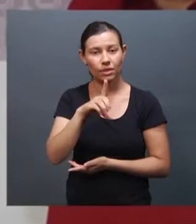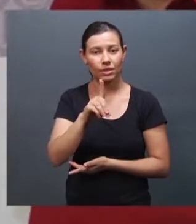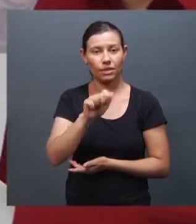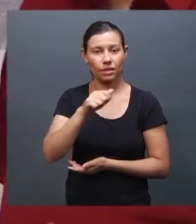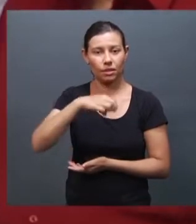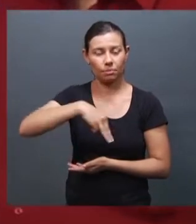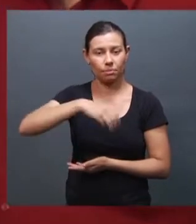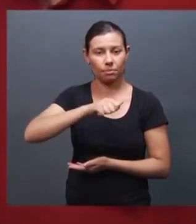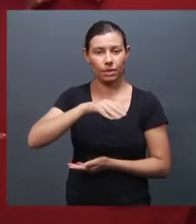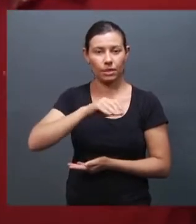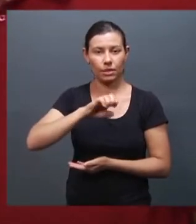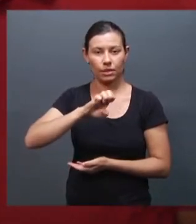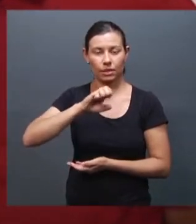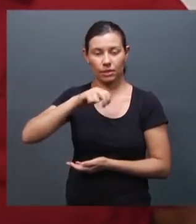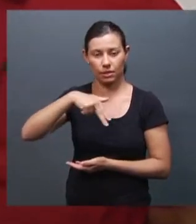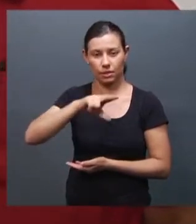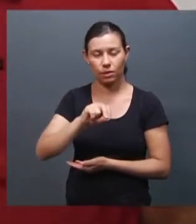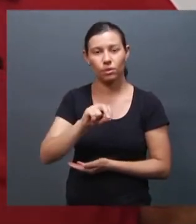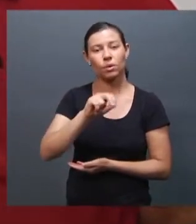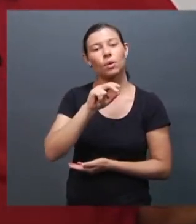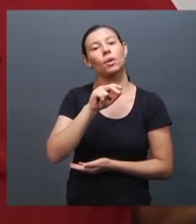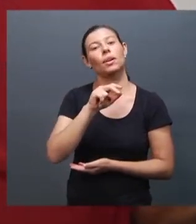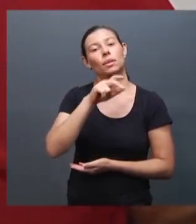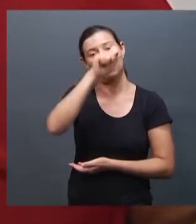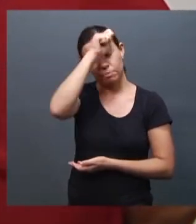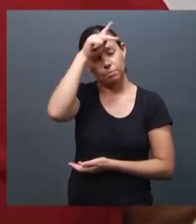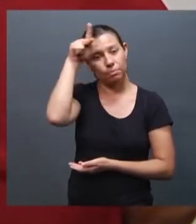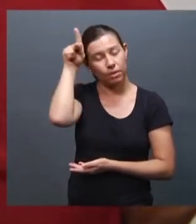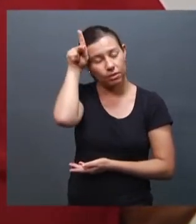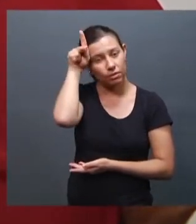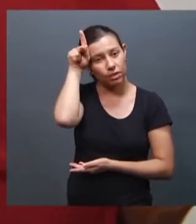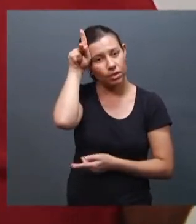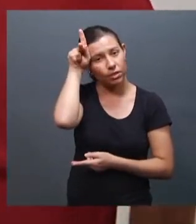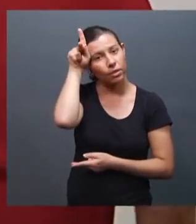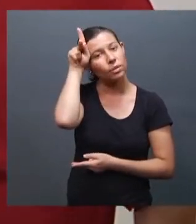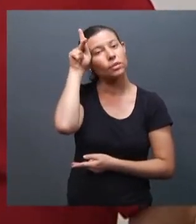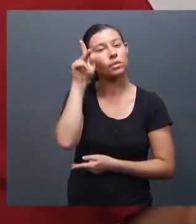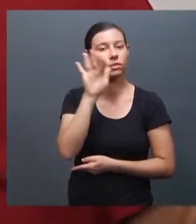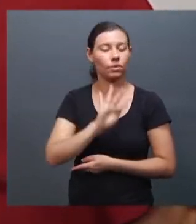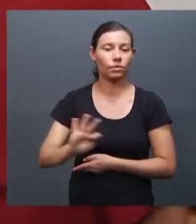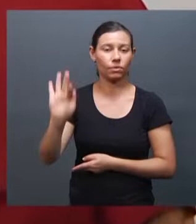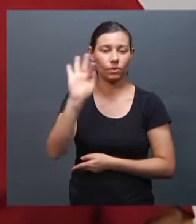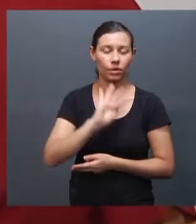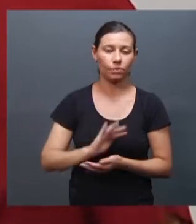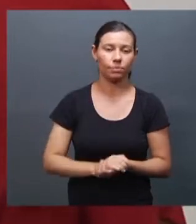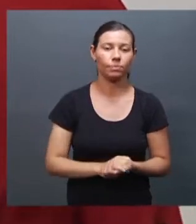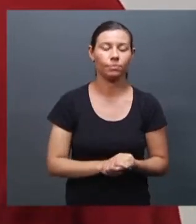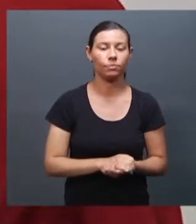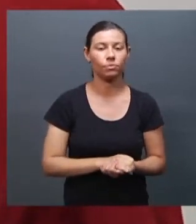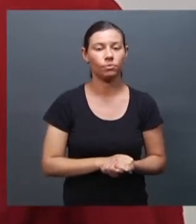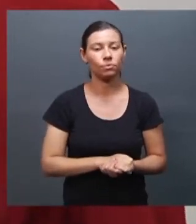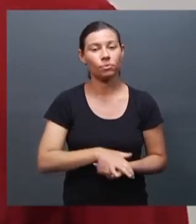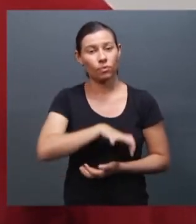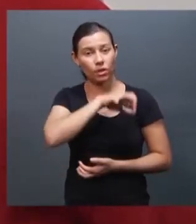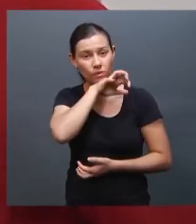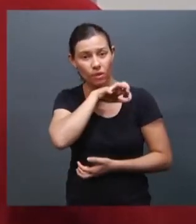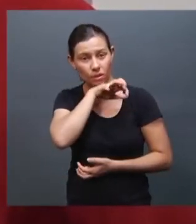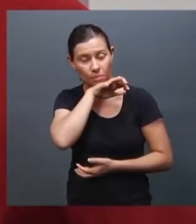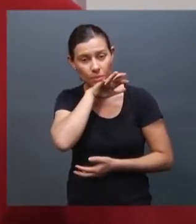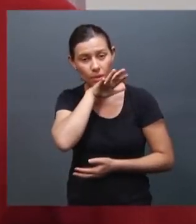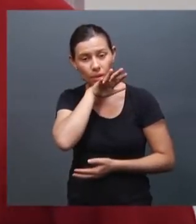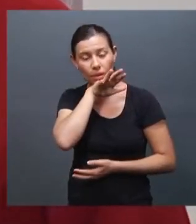Olá, João. Os animais serão retirados dos campi? Não, não. De forma nenhuma. Os animais habitam os nossos campi